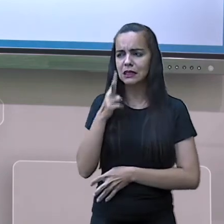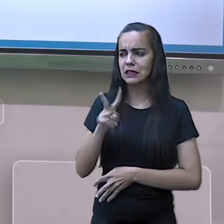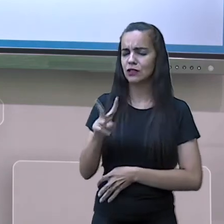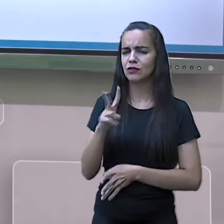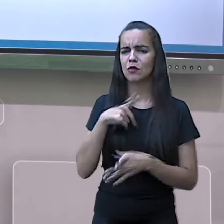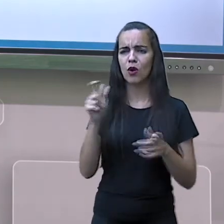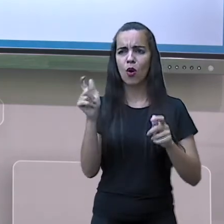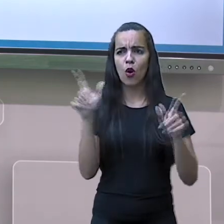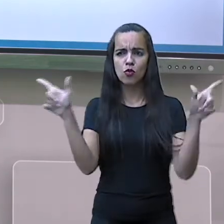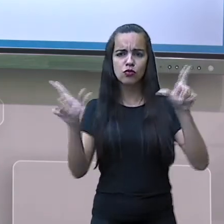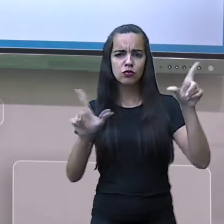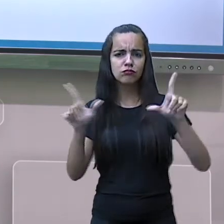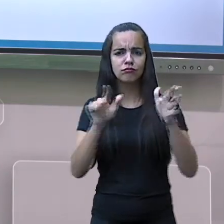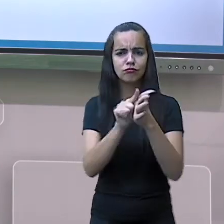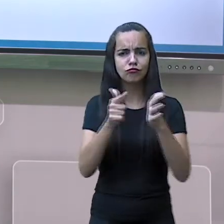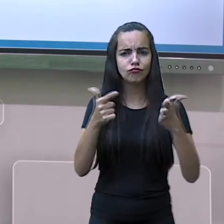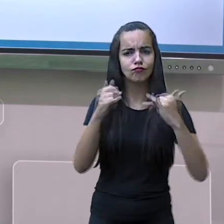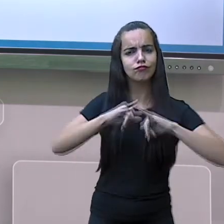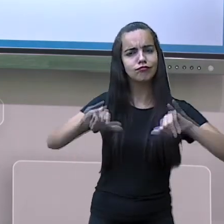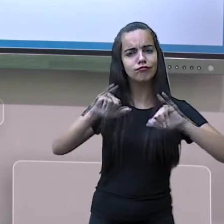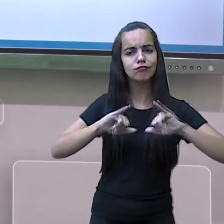jornais, no nosso dia a dia.